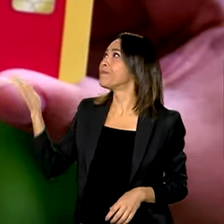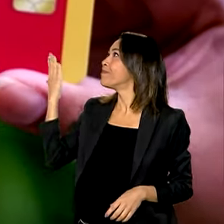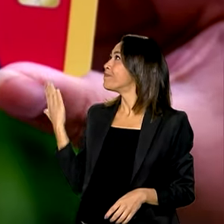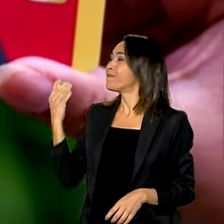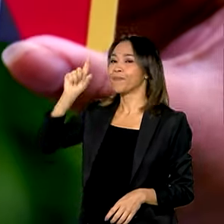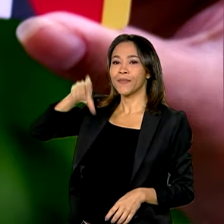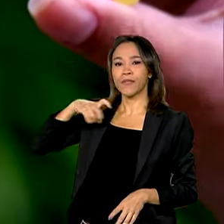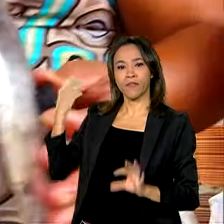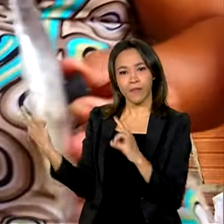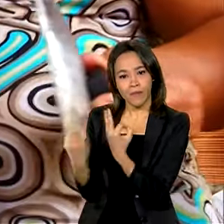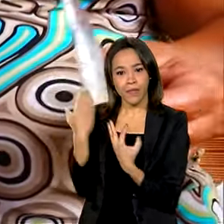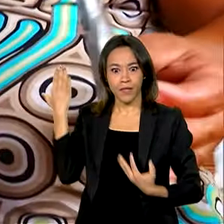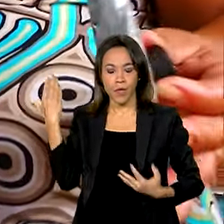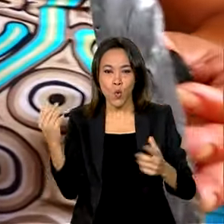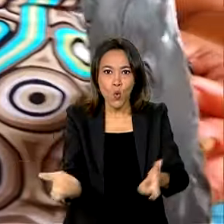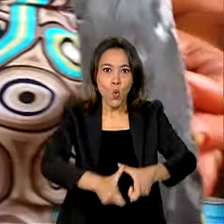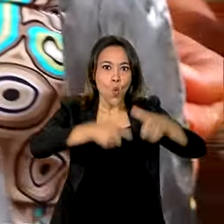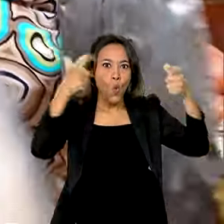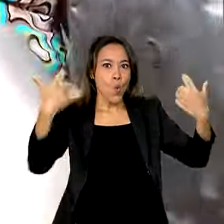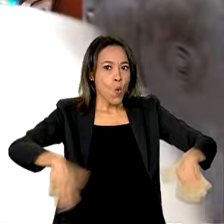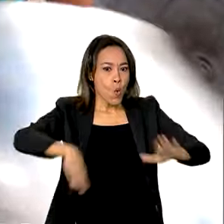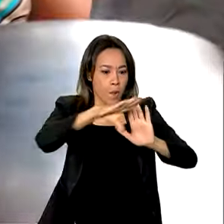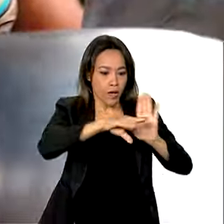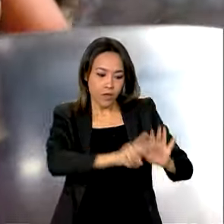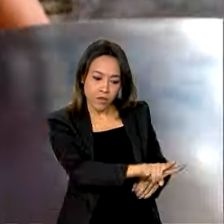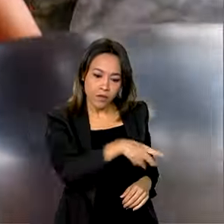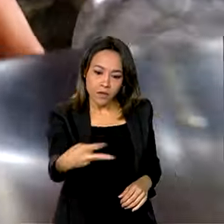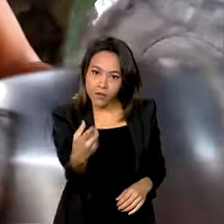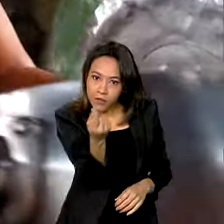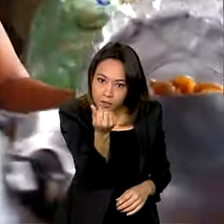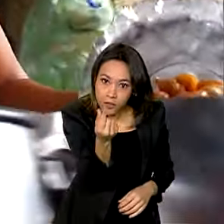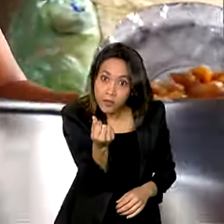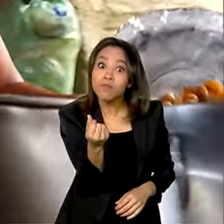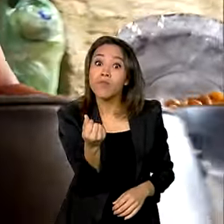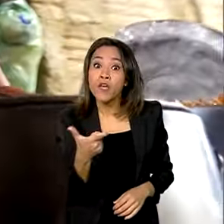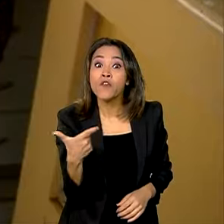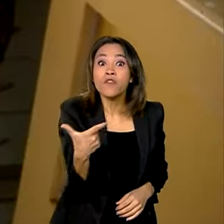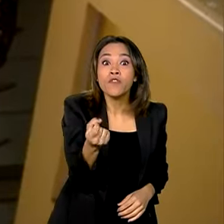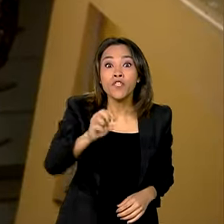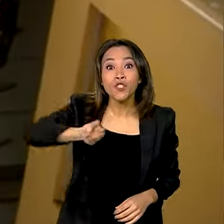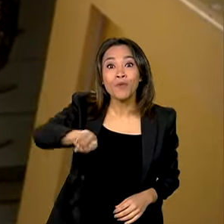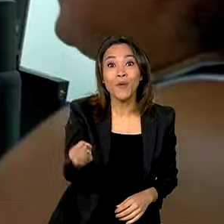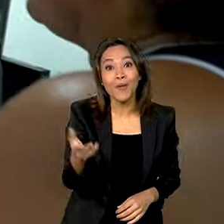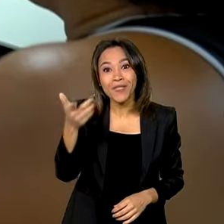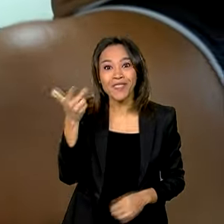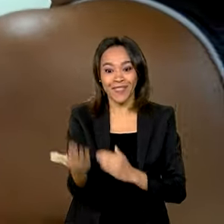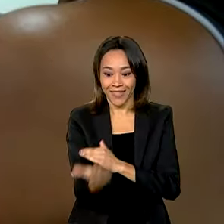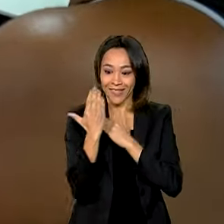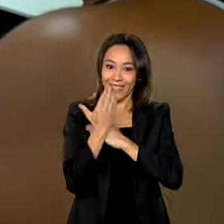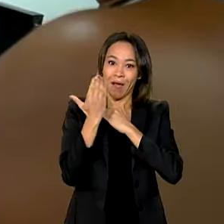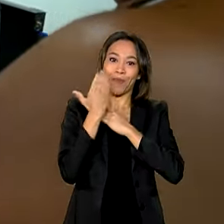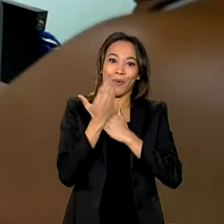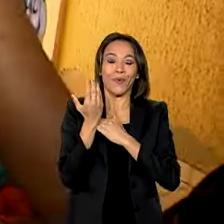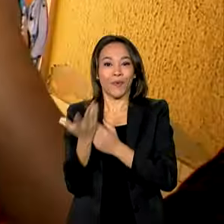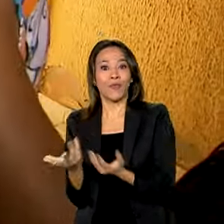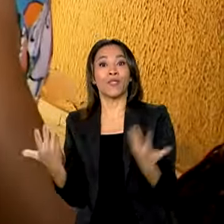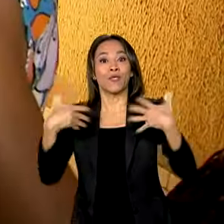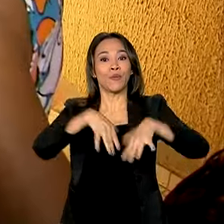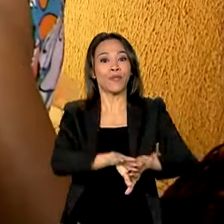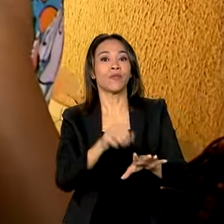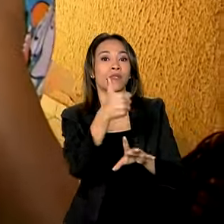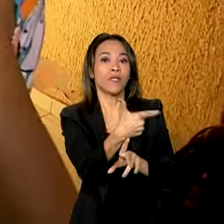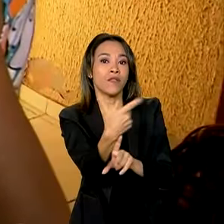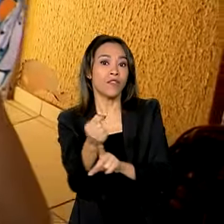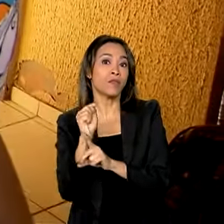Família, maior programa de transferência de renda, ultrapassa 20 milhões de beneficiários com inclusão de 120